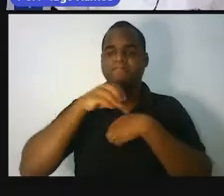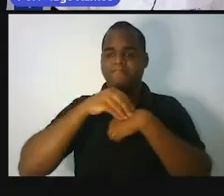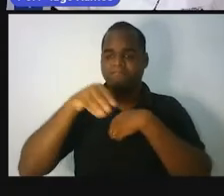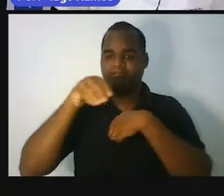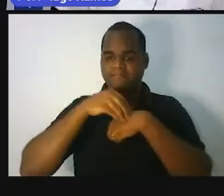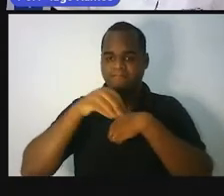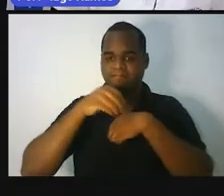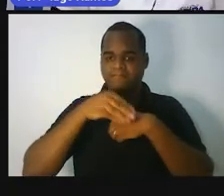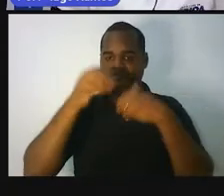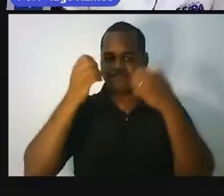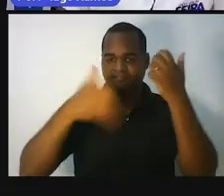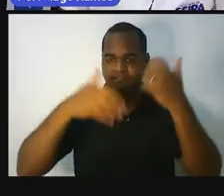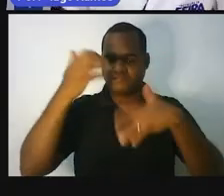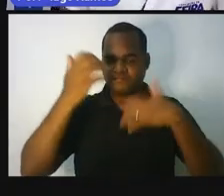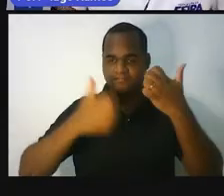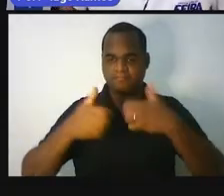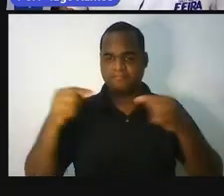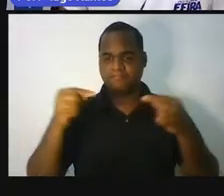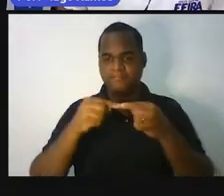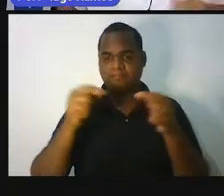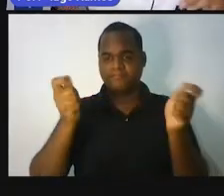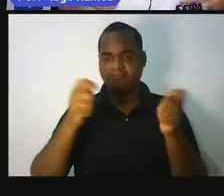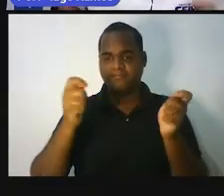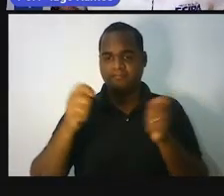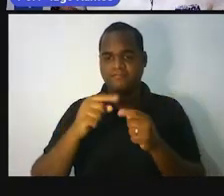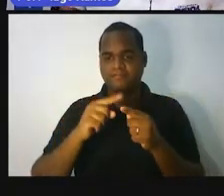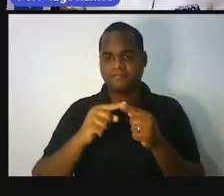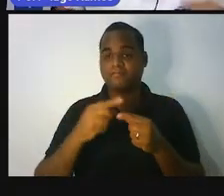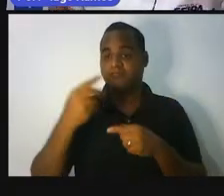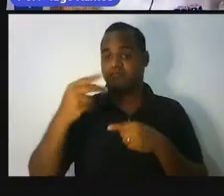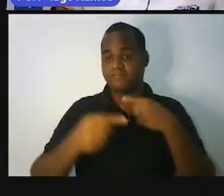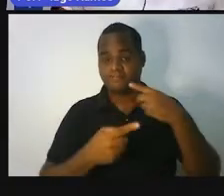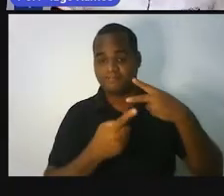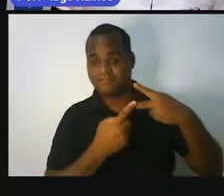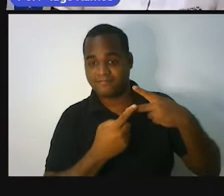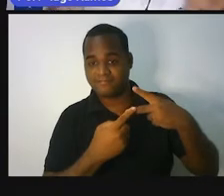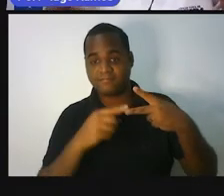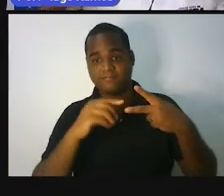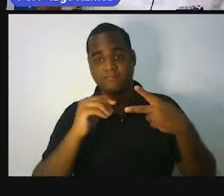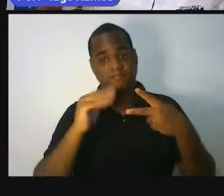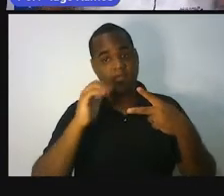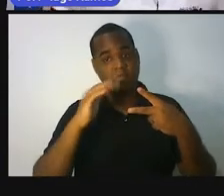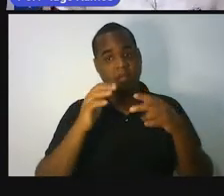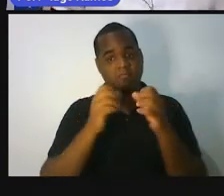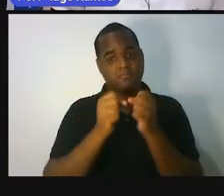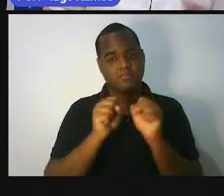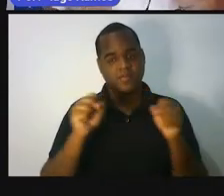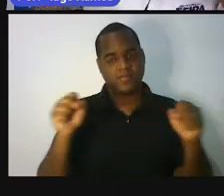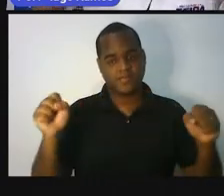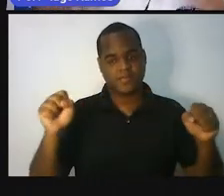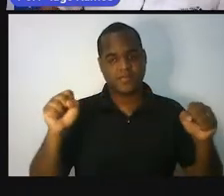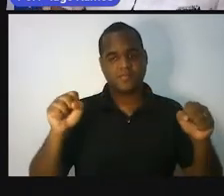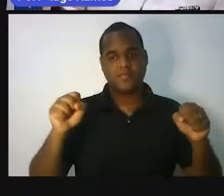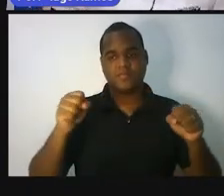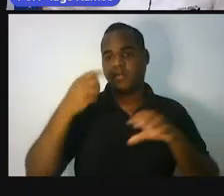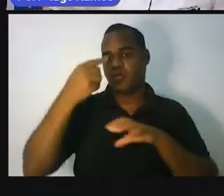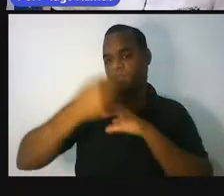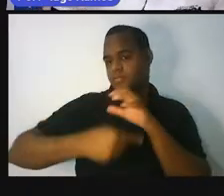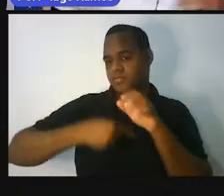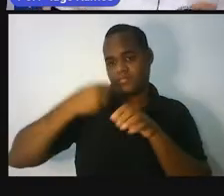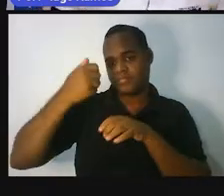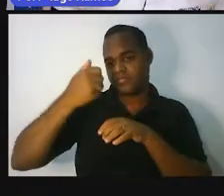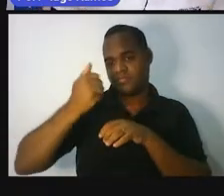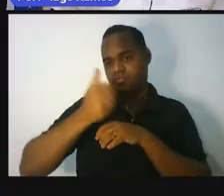esse continente. Primeira informação que ele é o segundo maior continente do mundo.